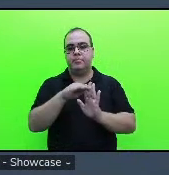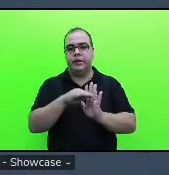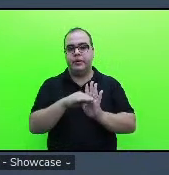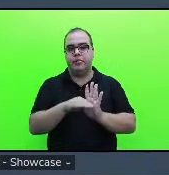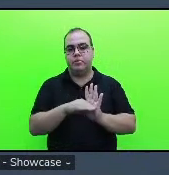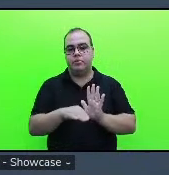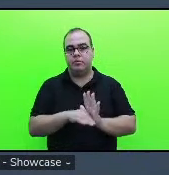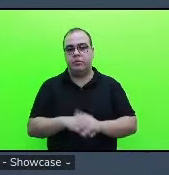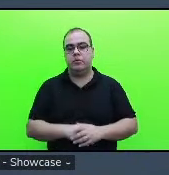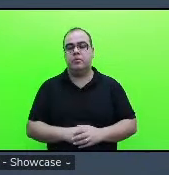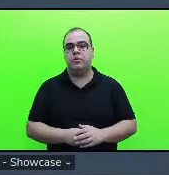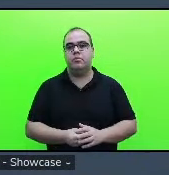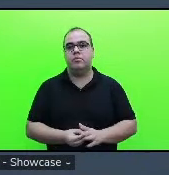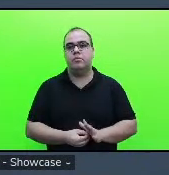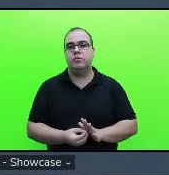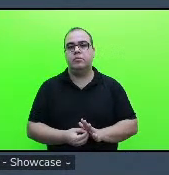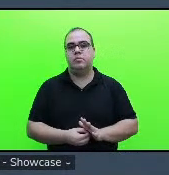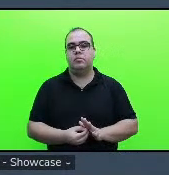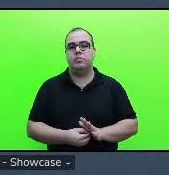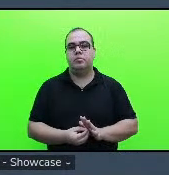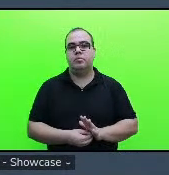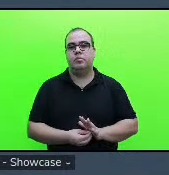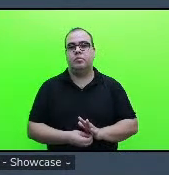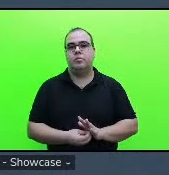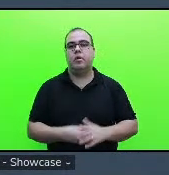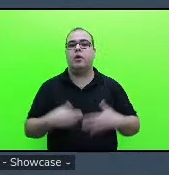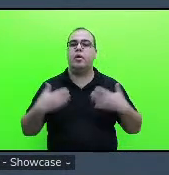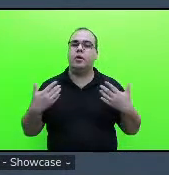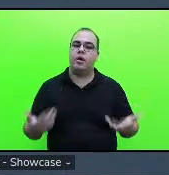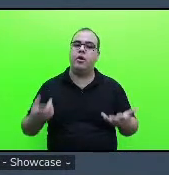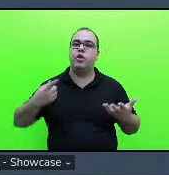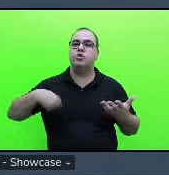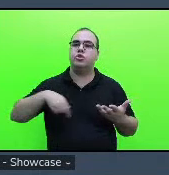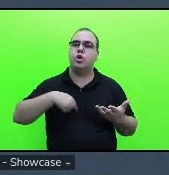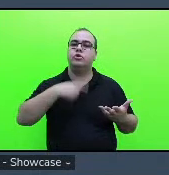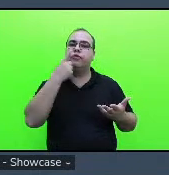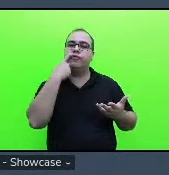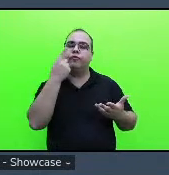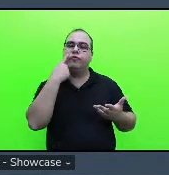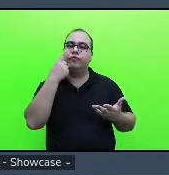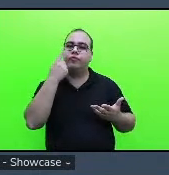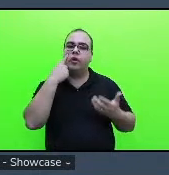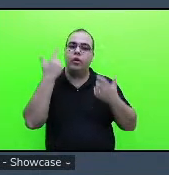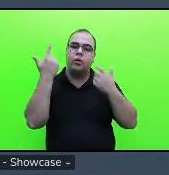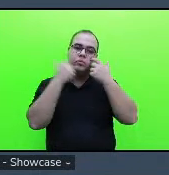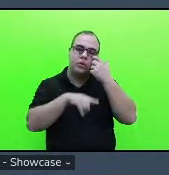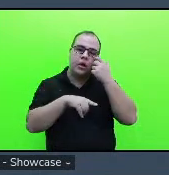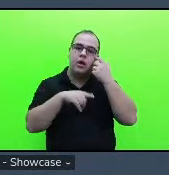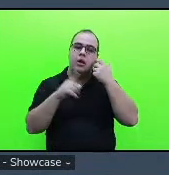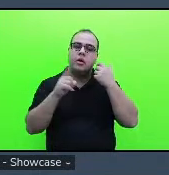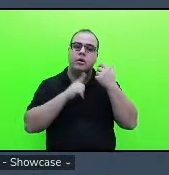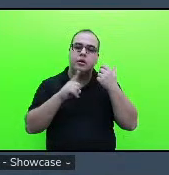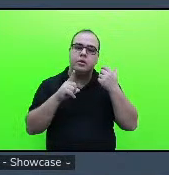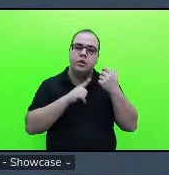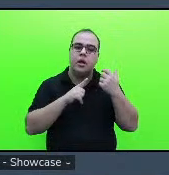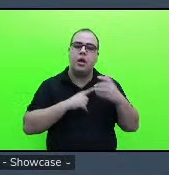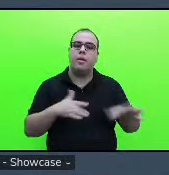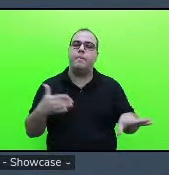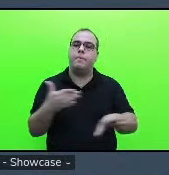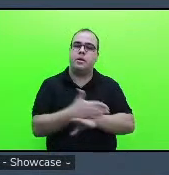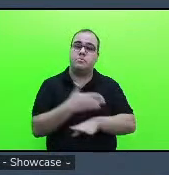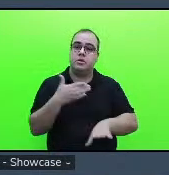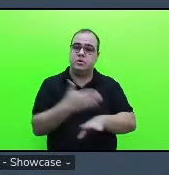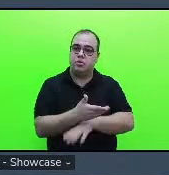eu já assisti as minhas perguntas Yara a respeito da né de analisar a participação dos estudantes com o